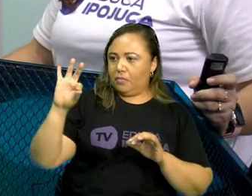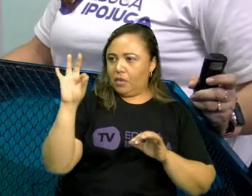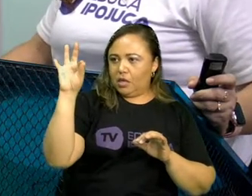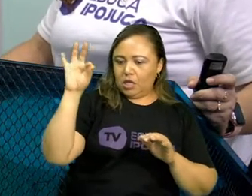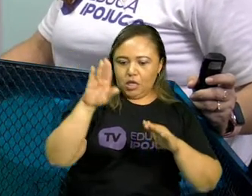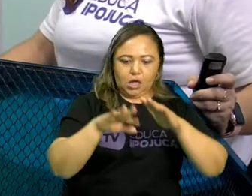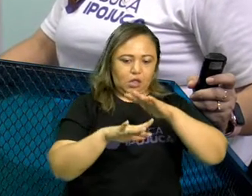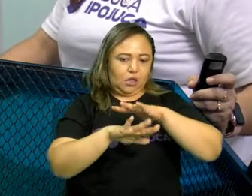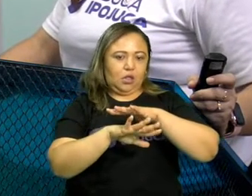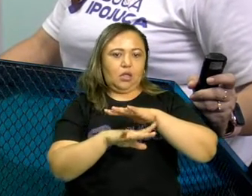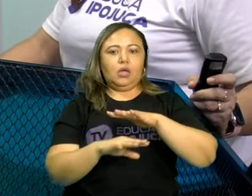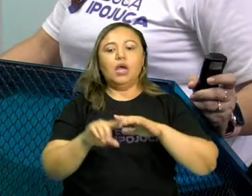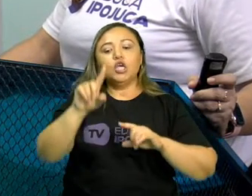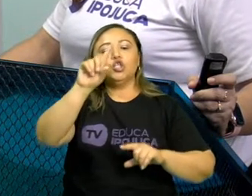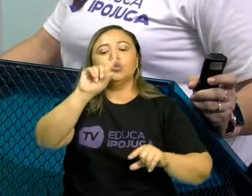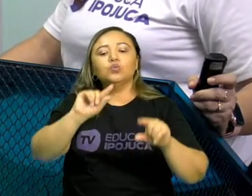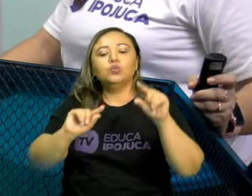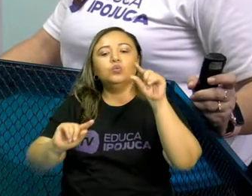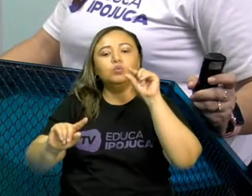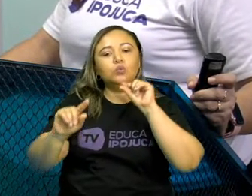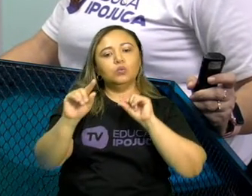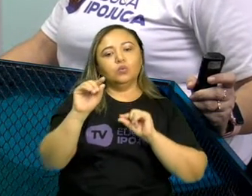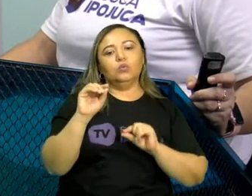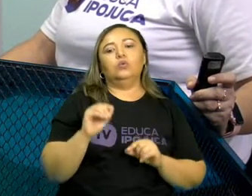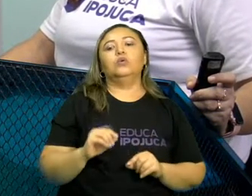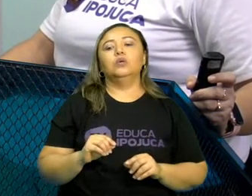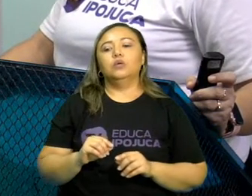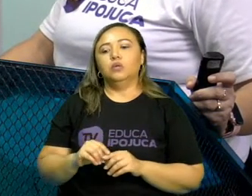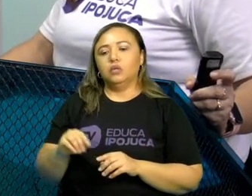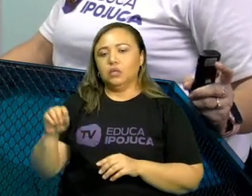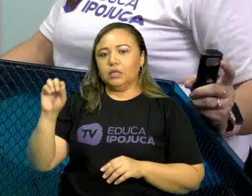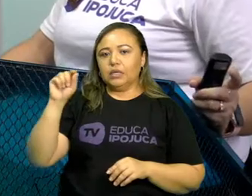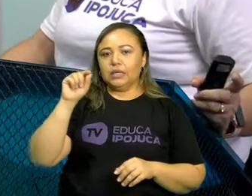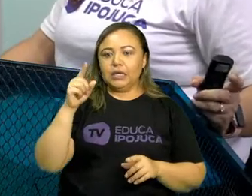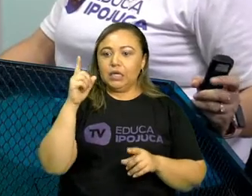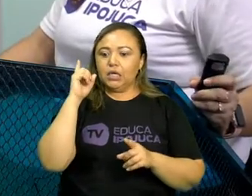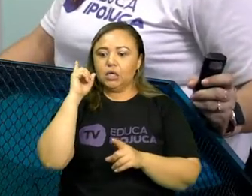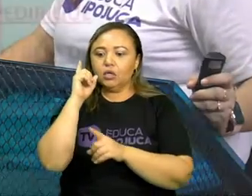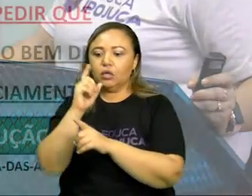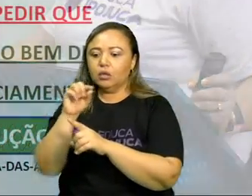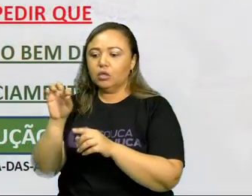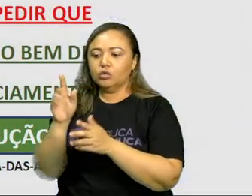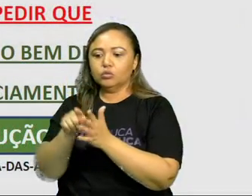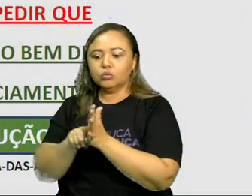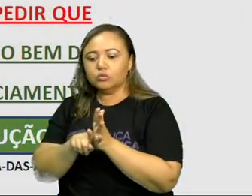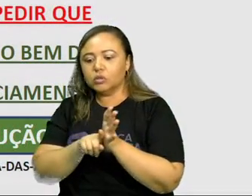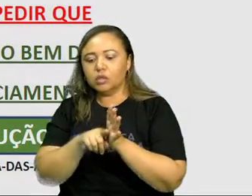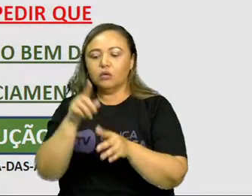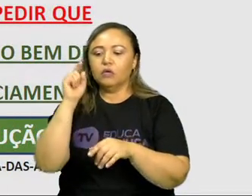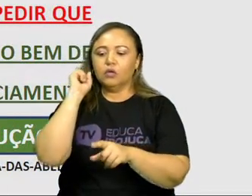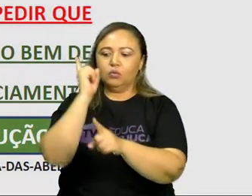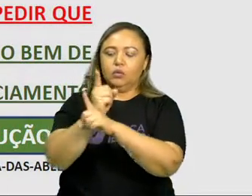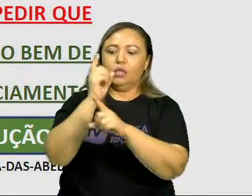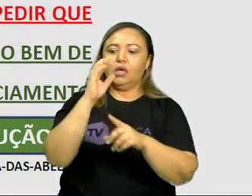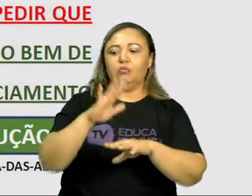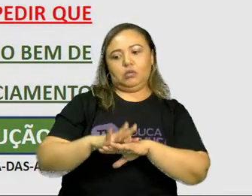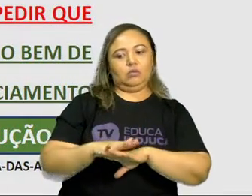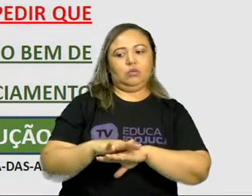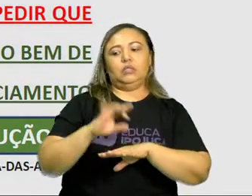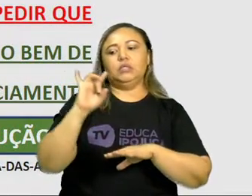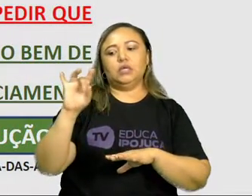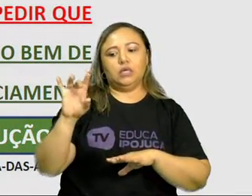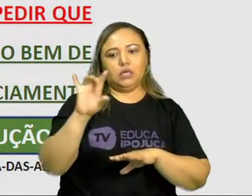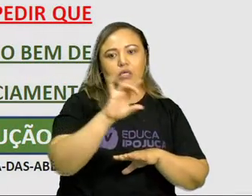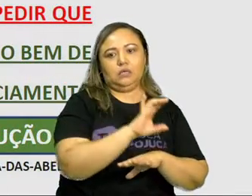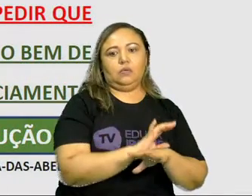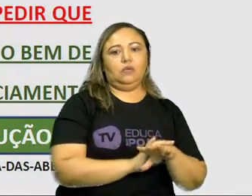escolheram algumas abelhas e as infectaram com o IAPV, que é aquele vírus. Em seguida, ficaram de